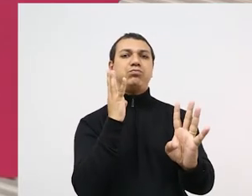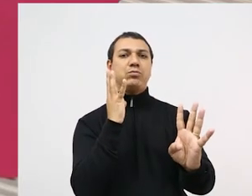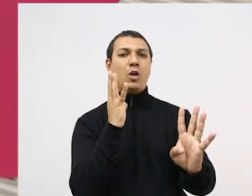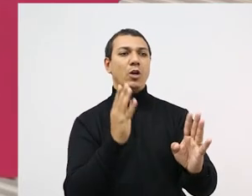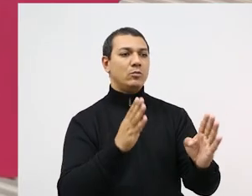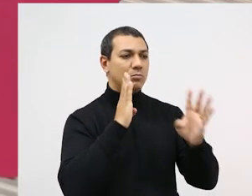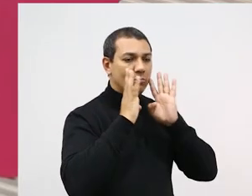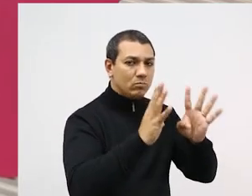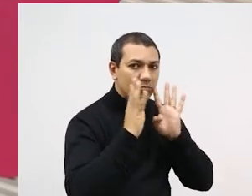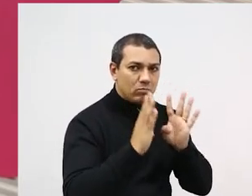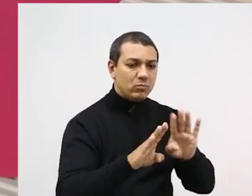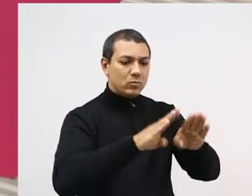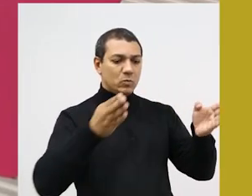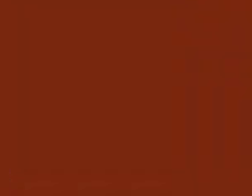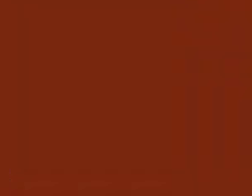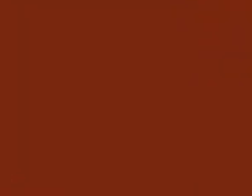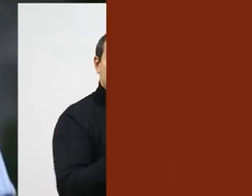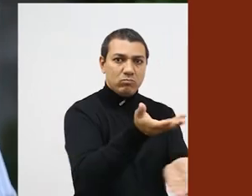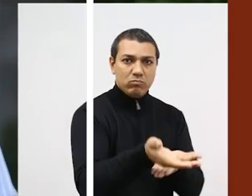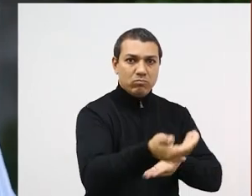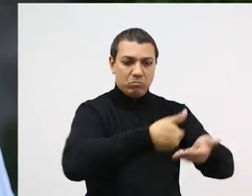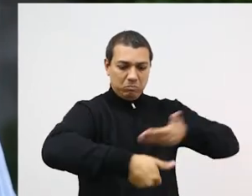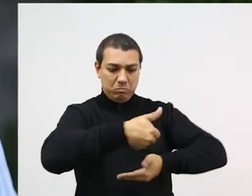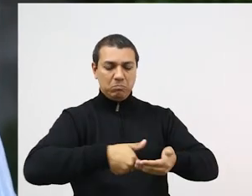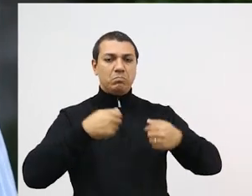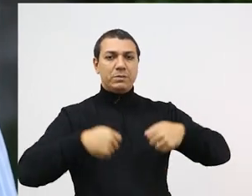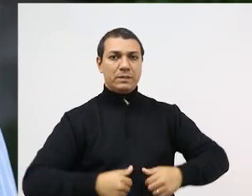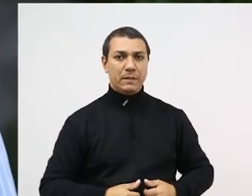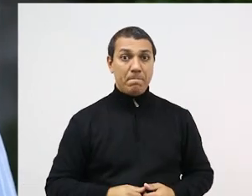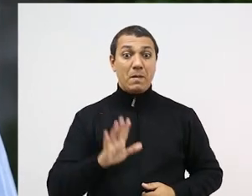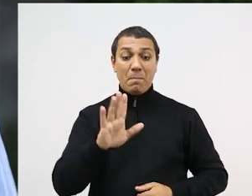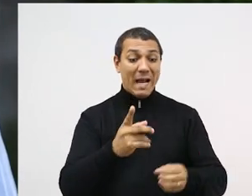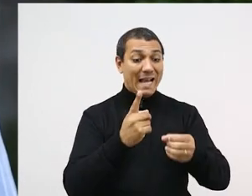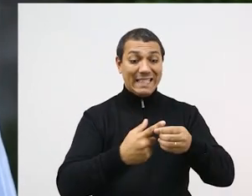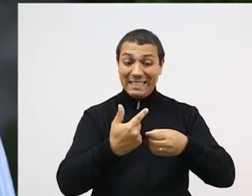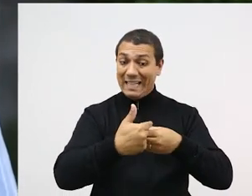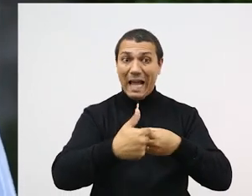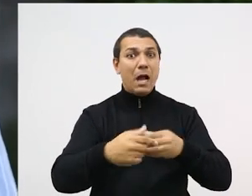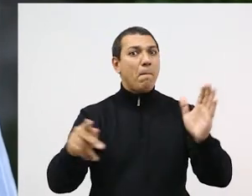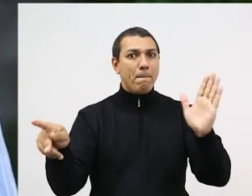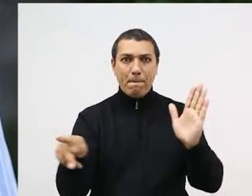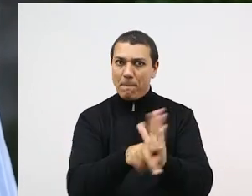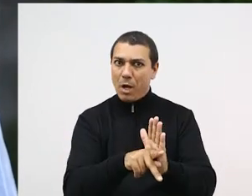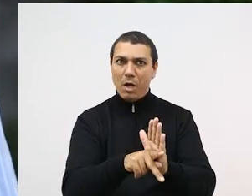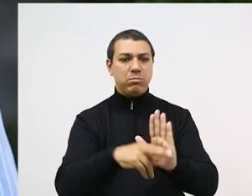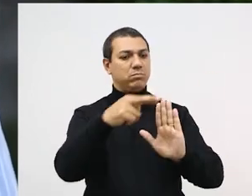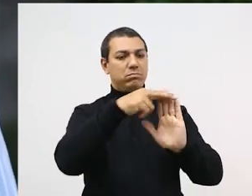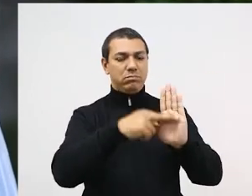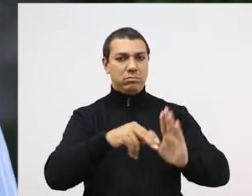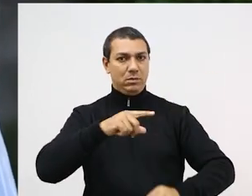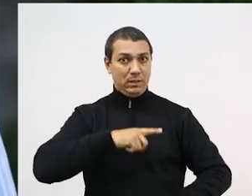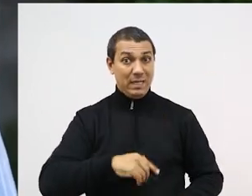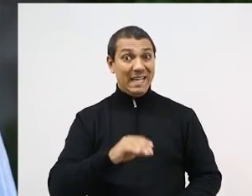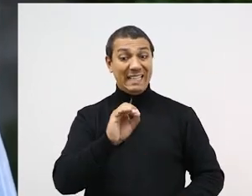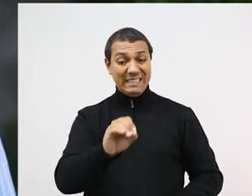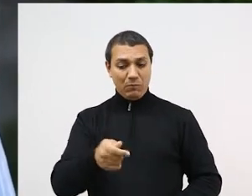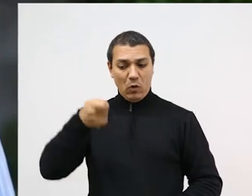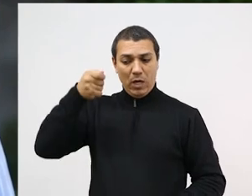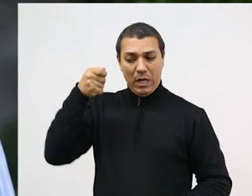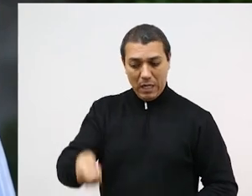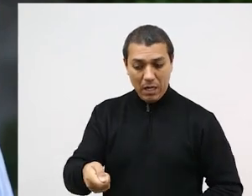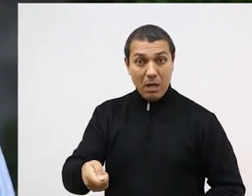balcões de atendimento ou caixas. É importante ressaltar que as cidades podem ter suas próprias normas. Se elas forem mais